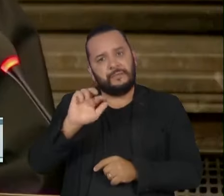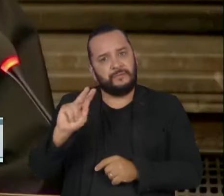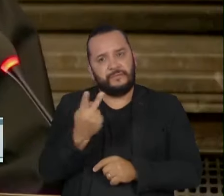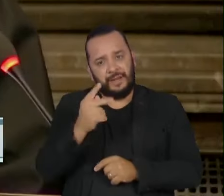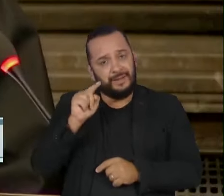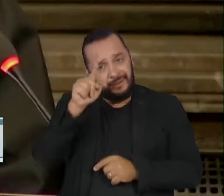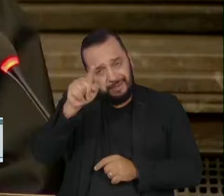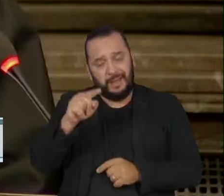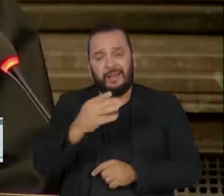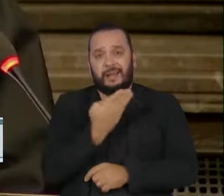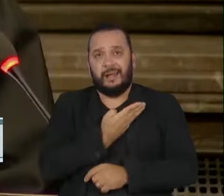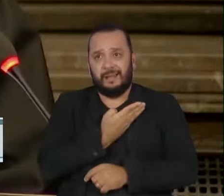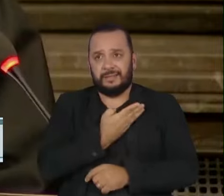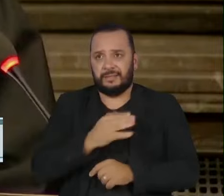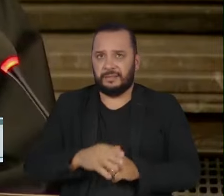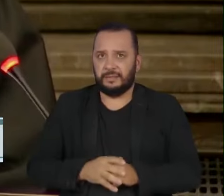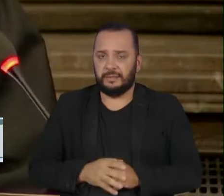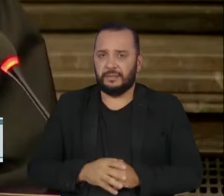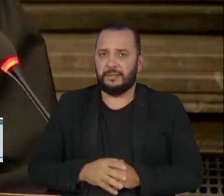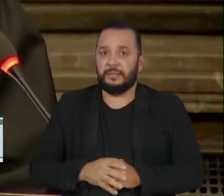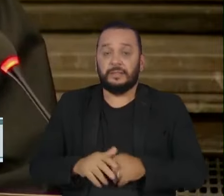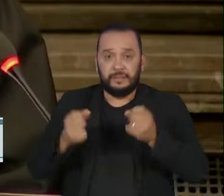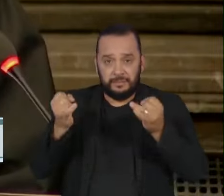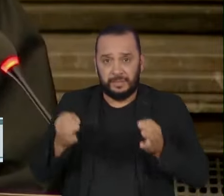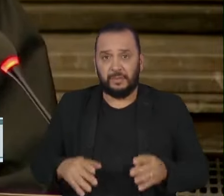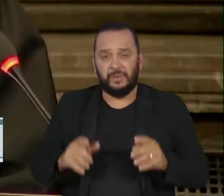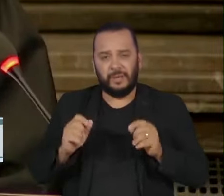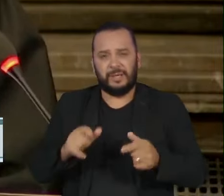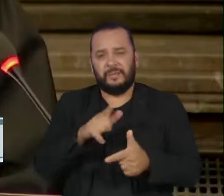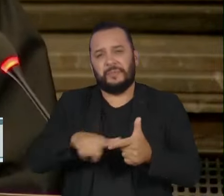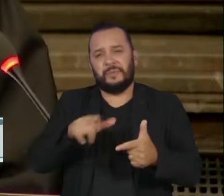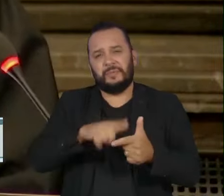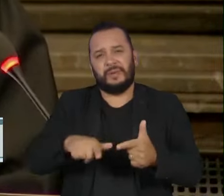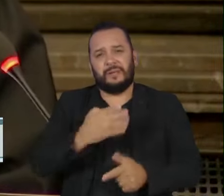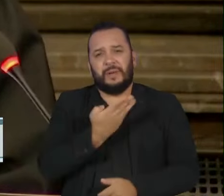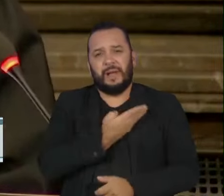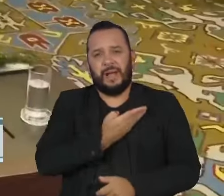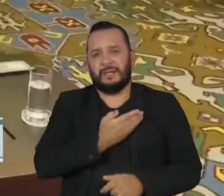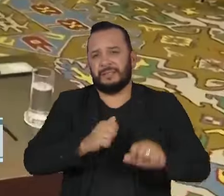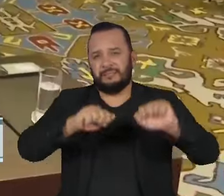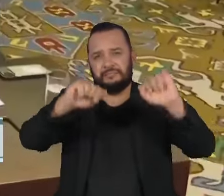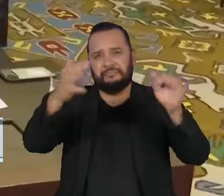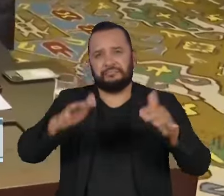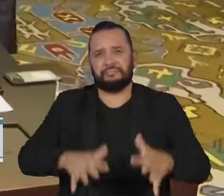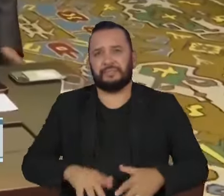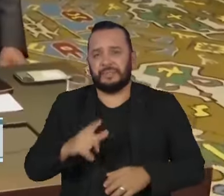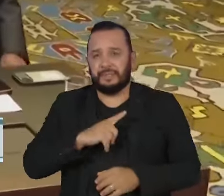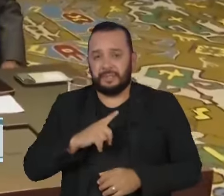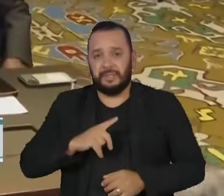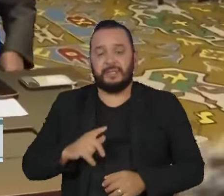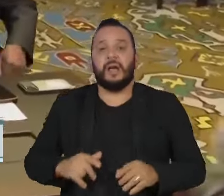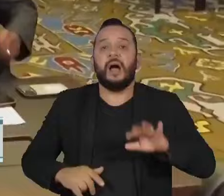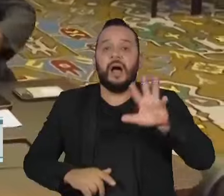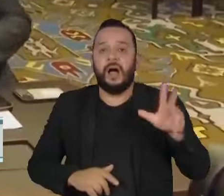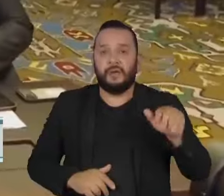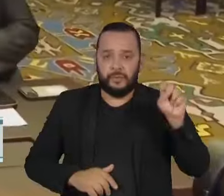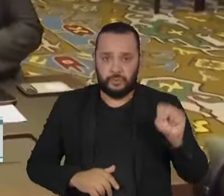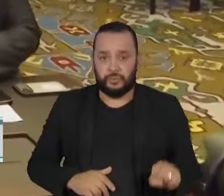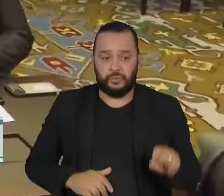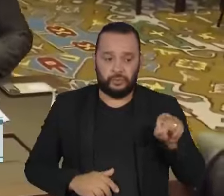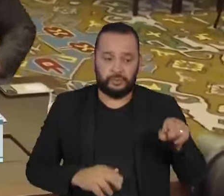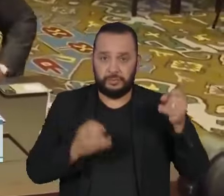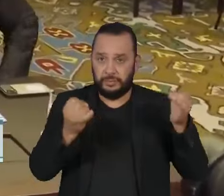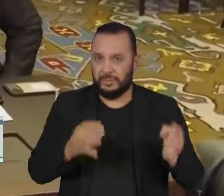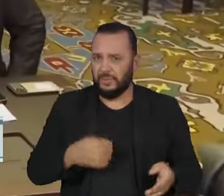A Corte chamou de desastrosa a crise humanitária na faixa de Gaza. A África do Sul alegou que a